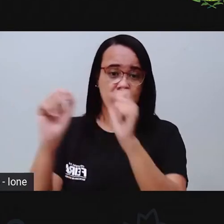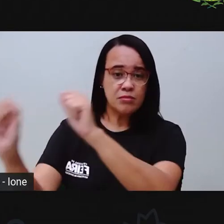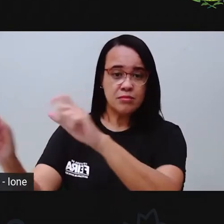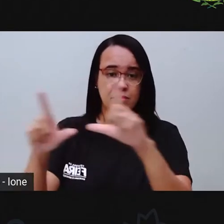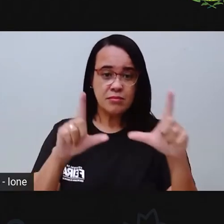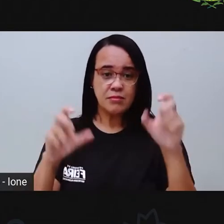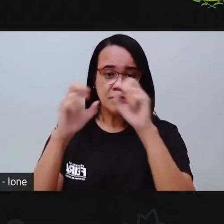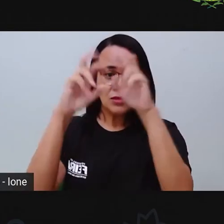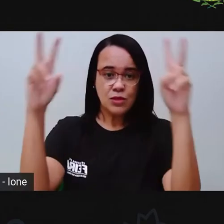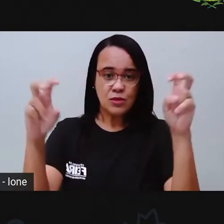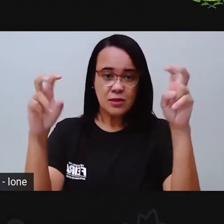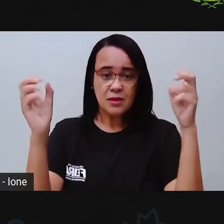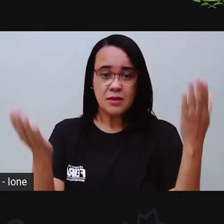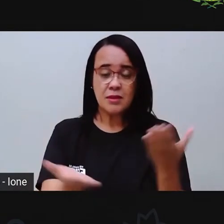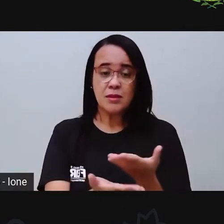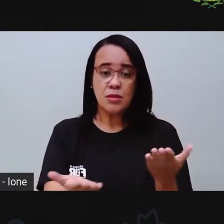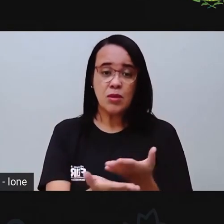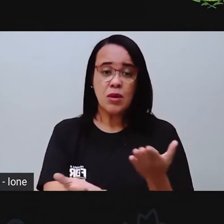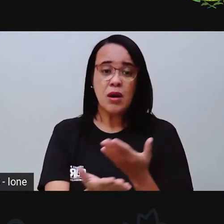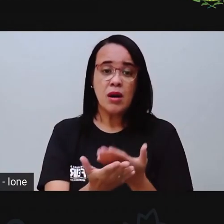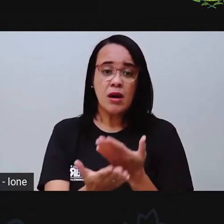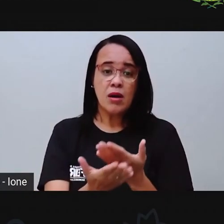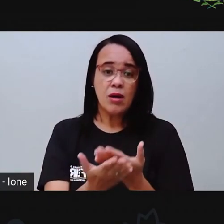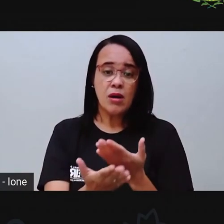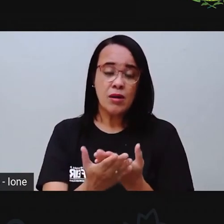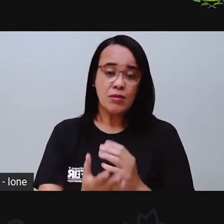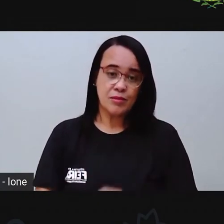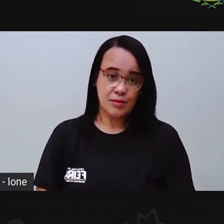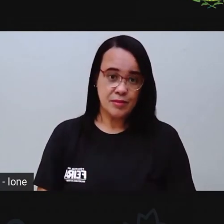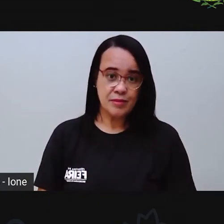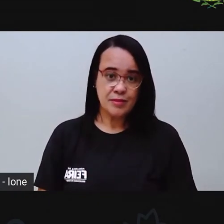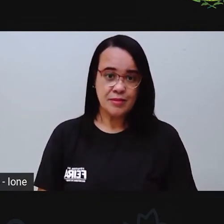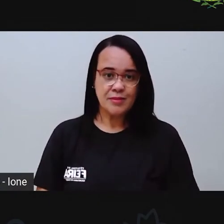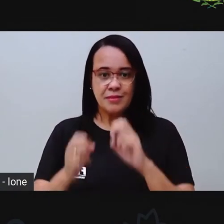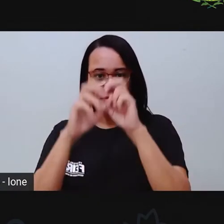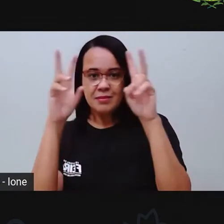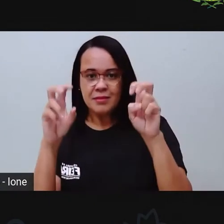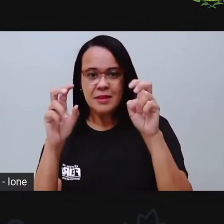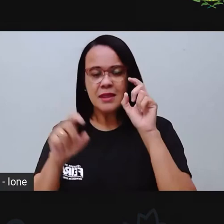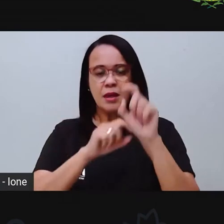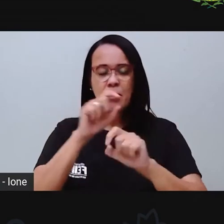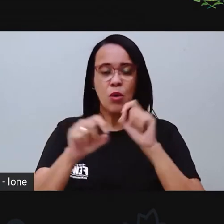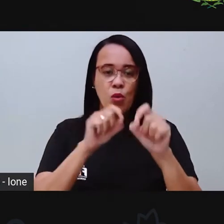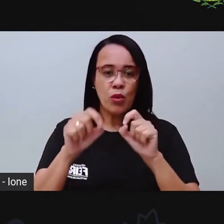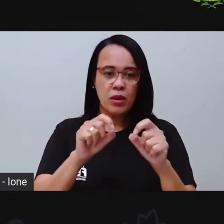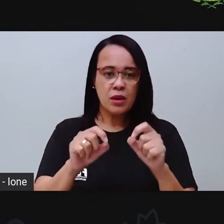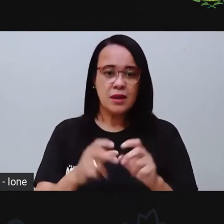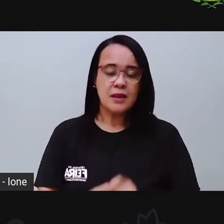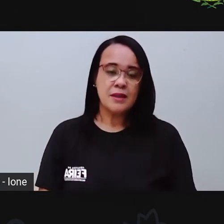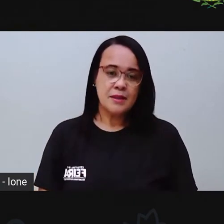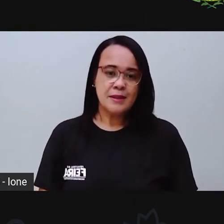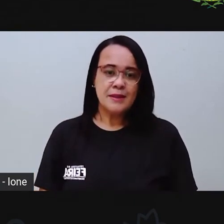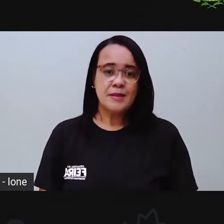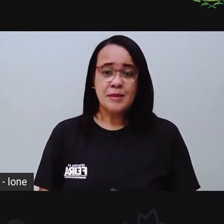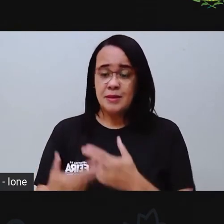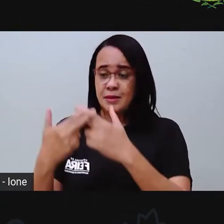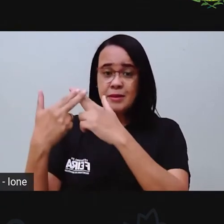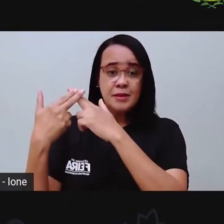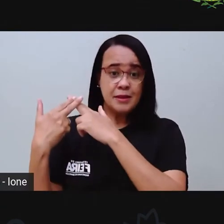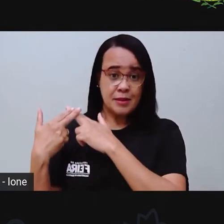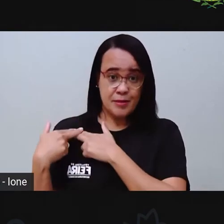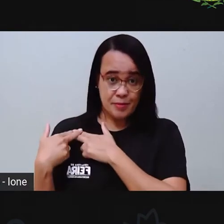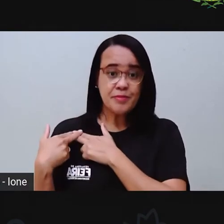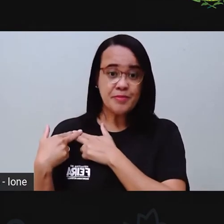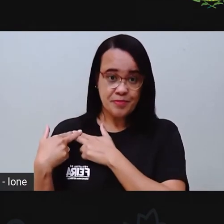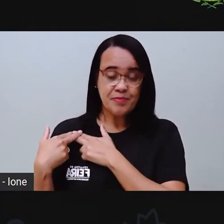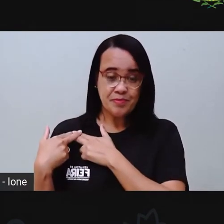da nossa aula de hoje, tá certo? O tema da nossa aula de hoje é responsabilidade, os papéis de cada